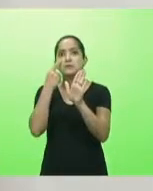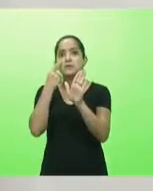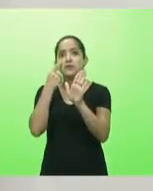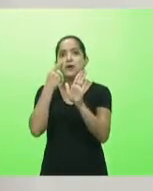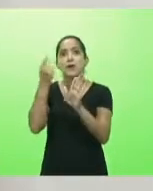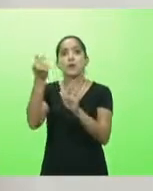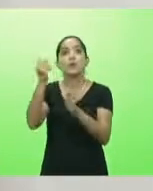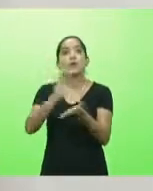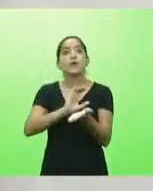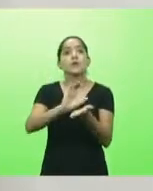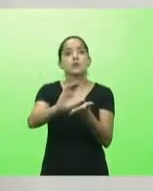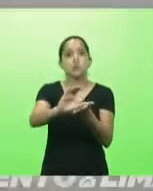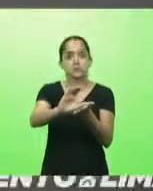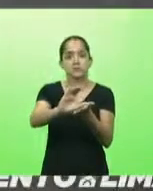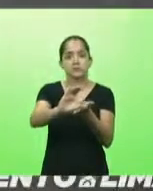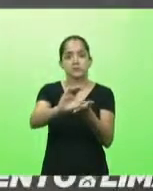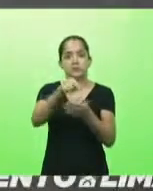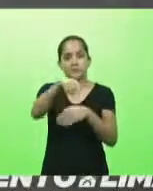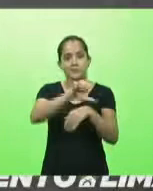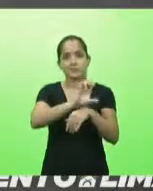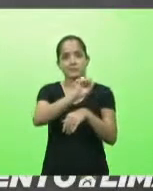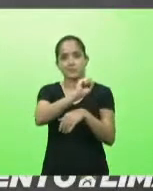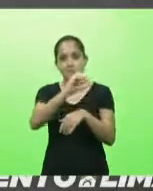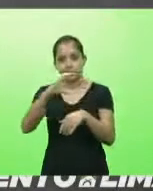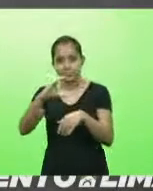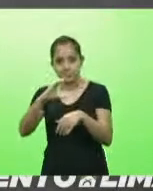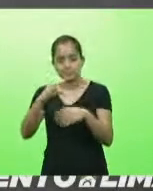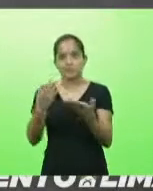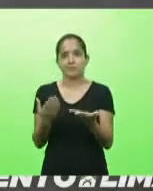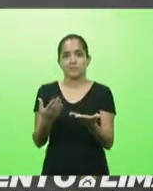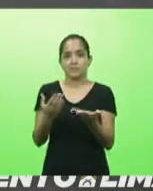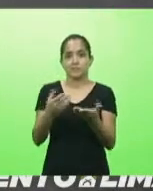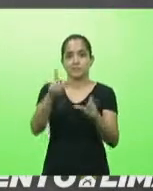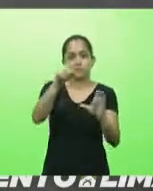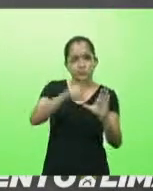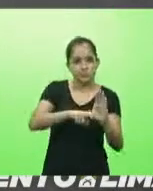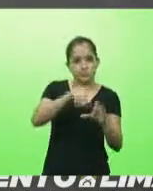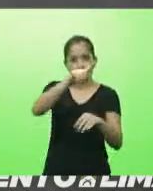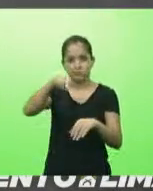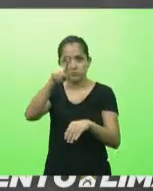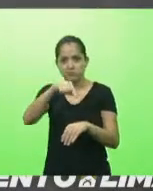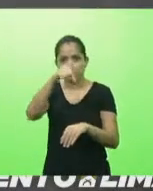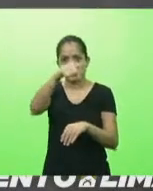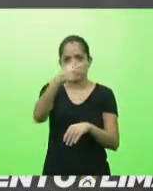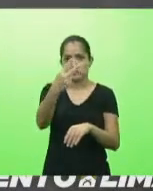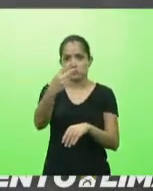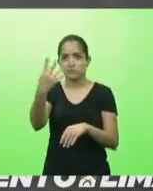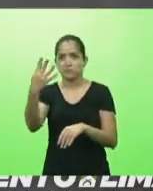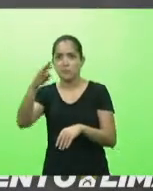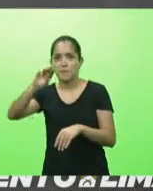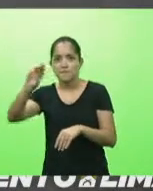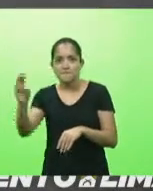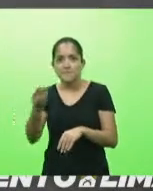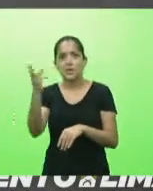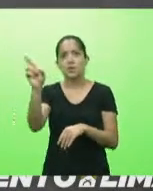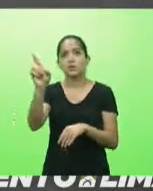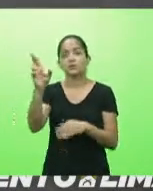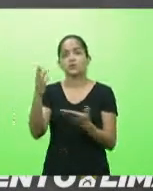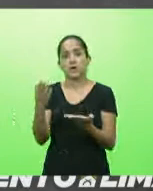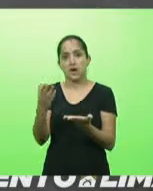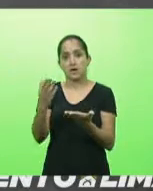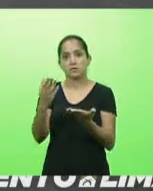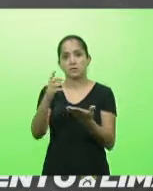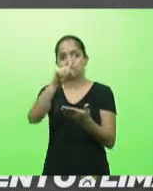enviados e destinados ao Estado de Santa Catarina, suspensão de dívida no valor de 724 milhões de reais. A